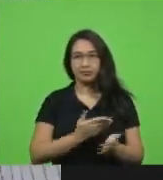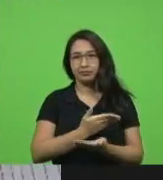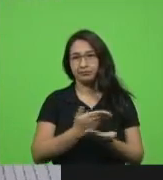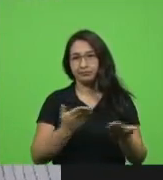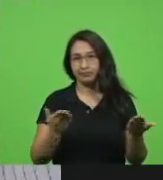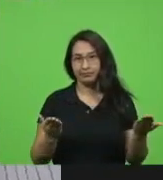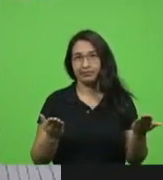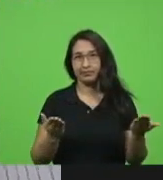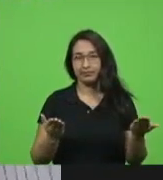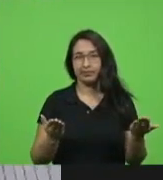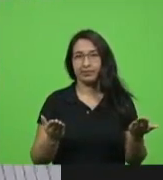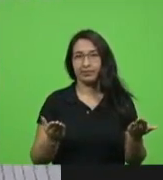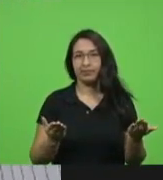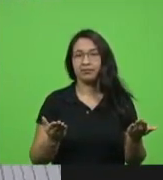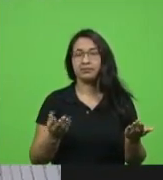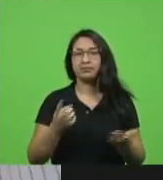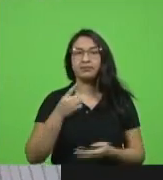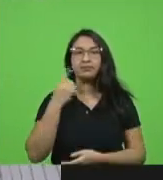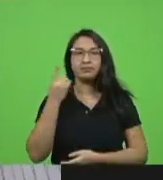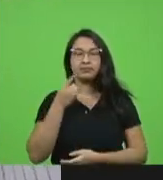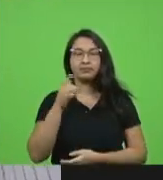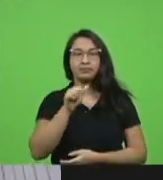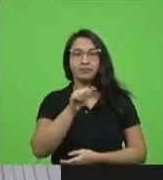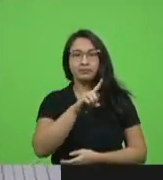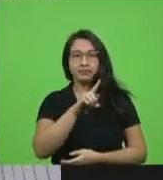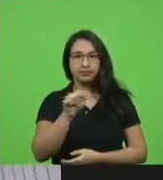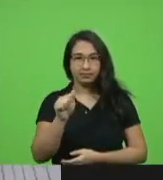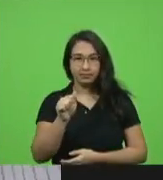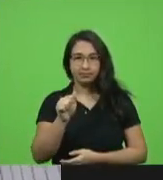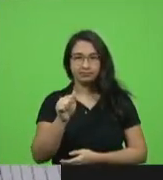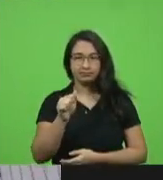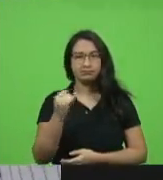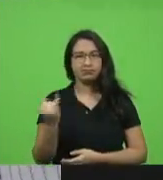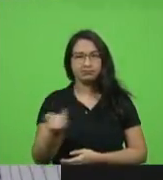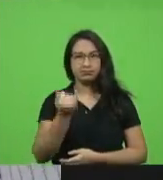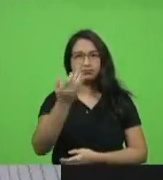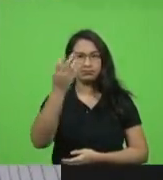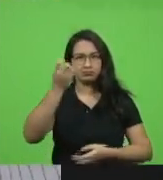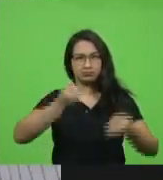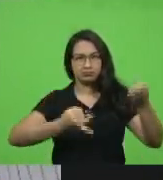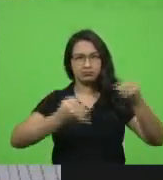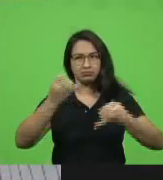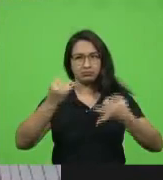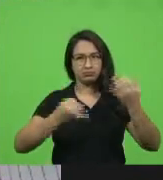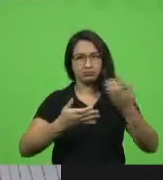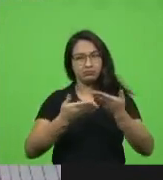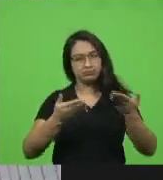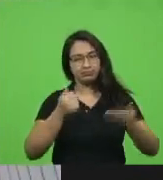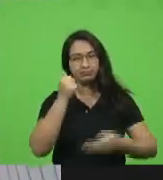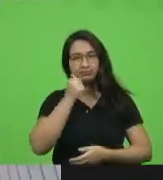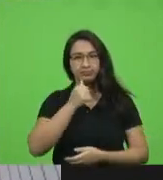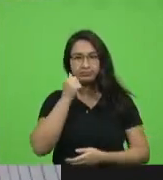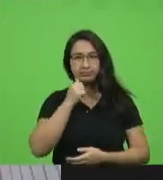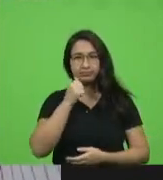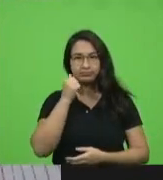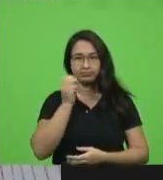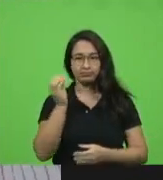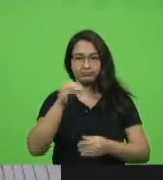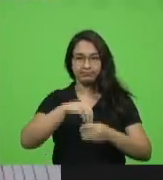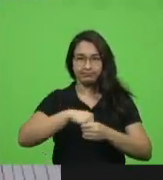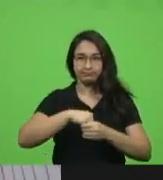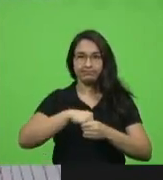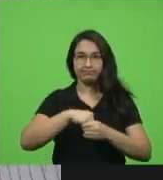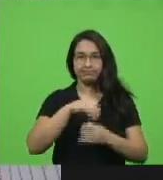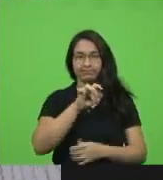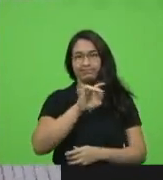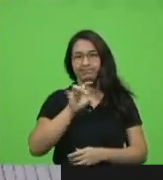da deputada Ada da importância da mulher no contexto da nossa vida de